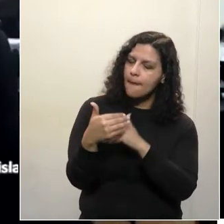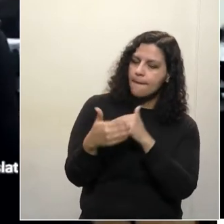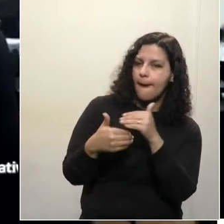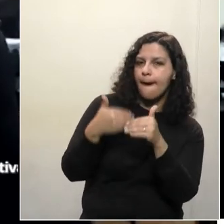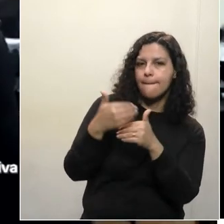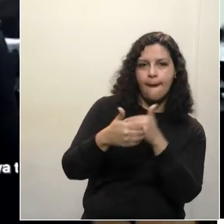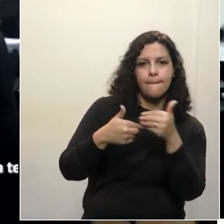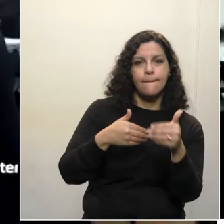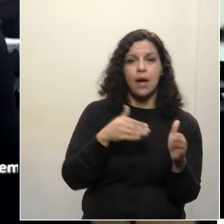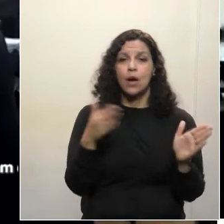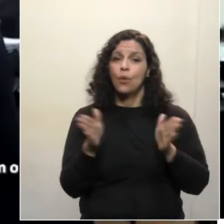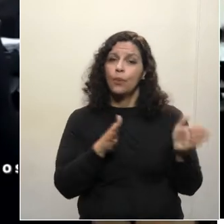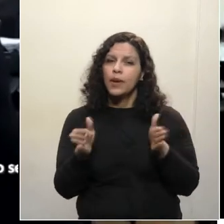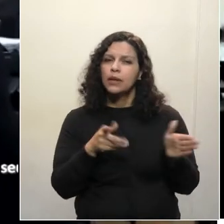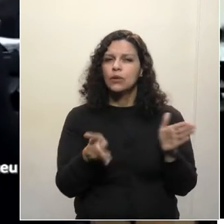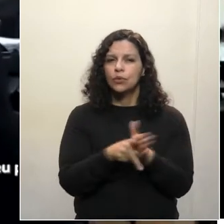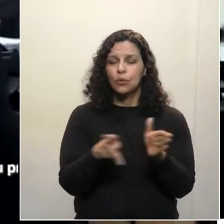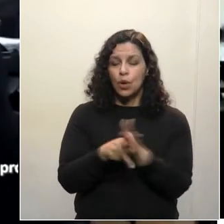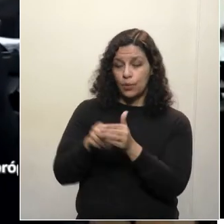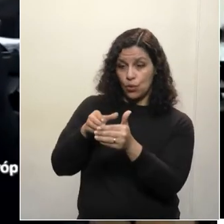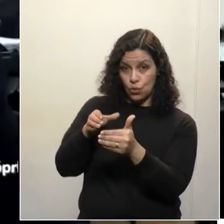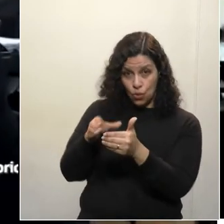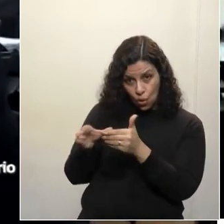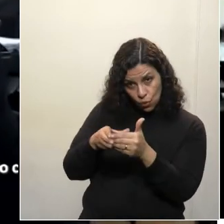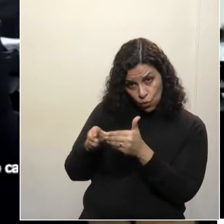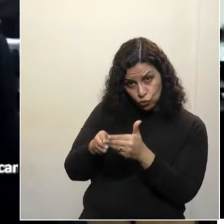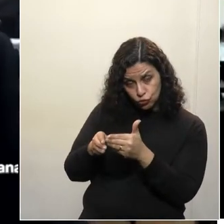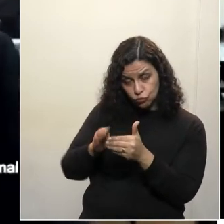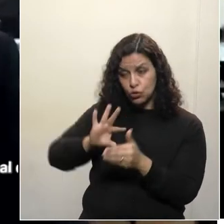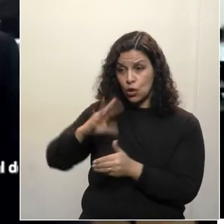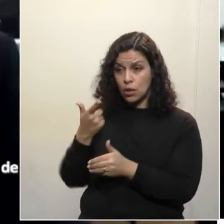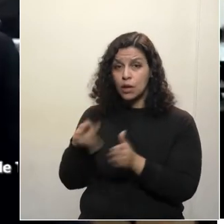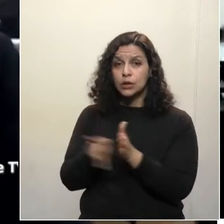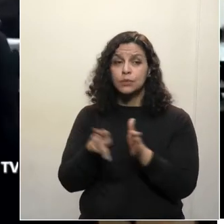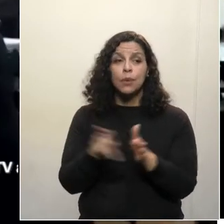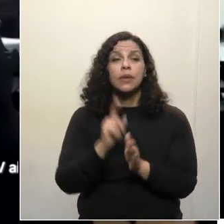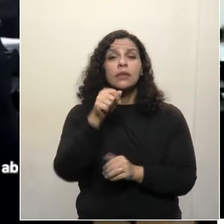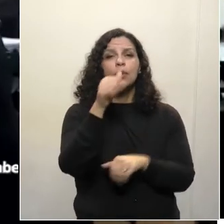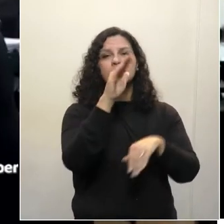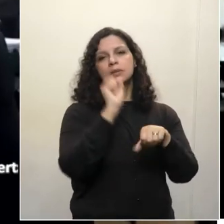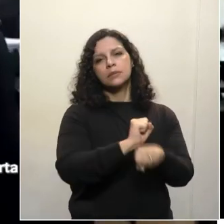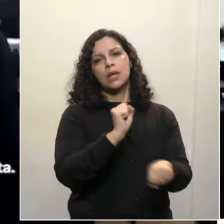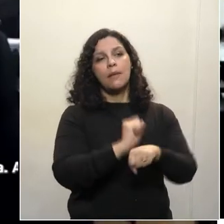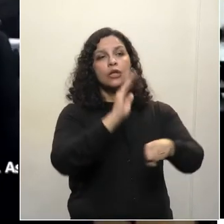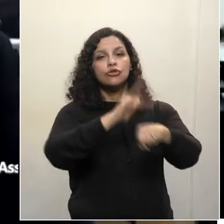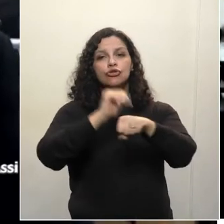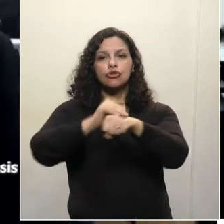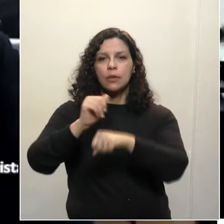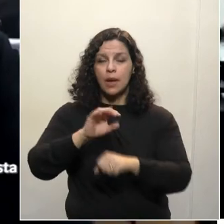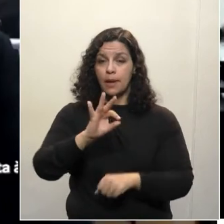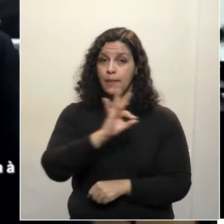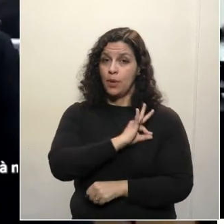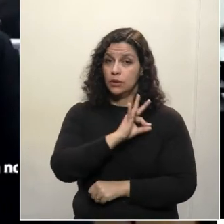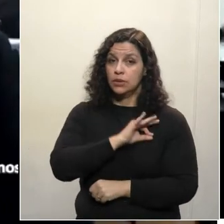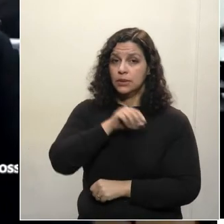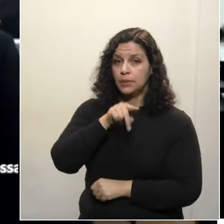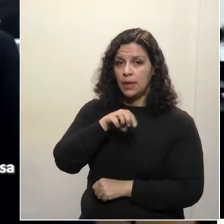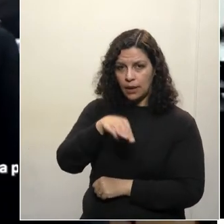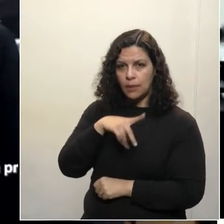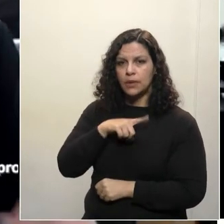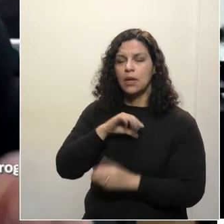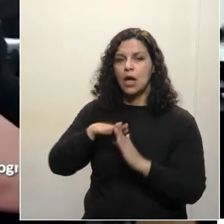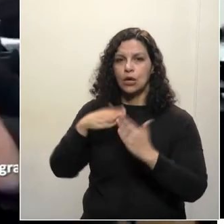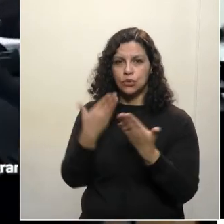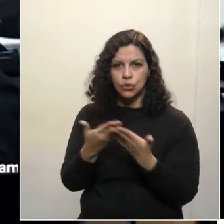o prazo que se faz o concurso e o prazo que são chamados. No caso da Polícia Militar, tem escola, tem